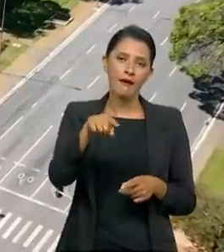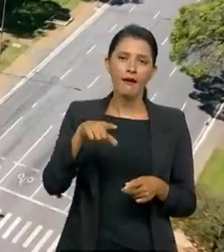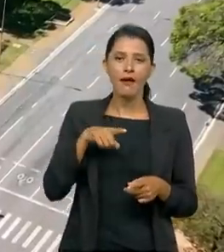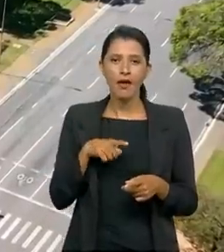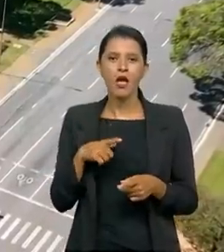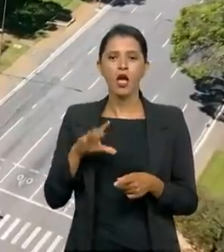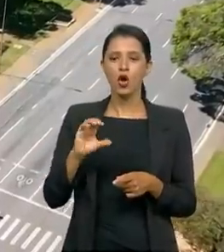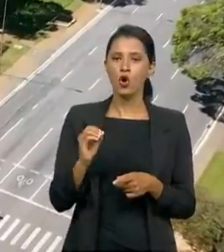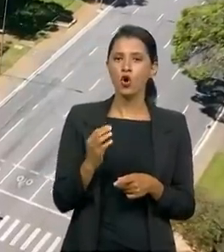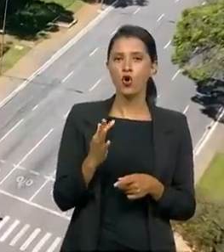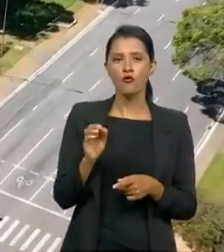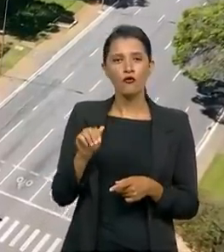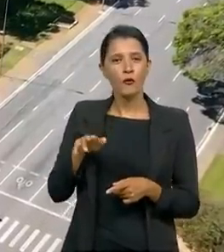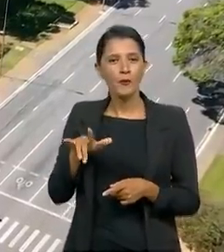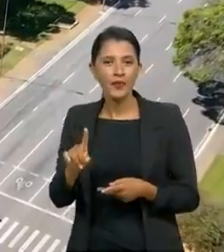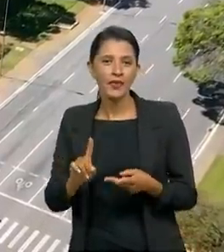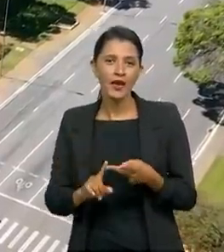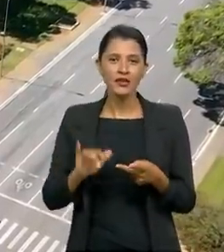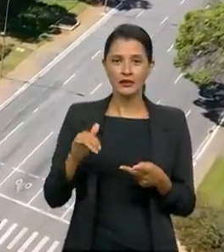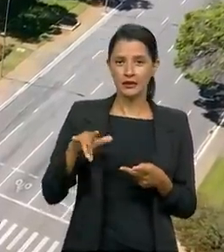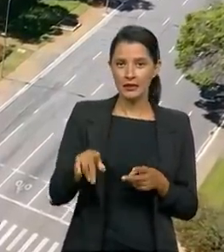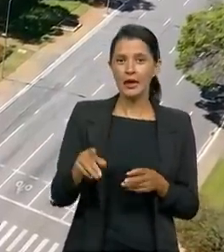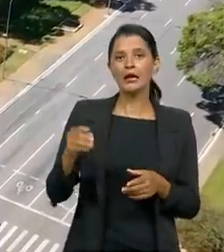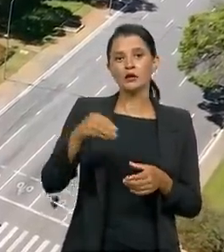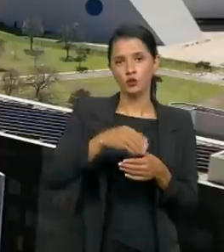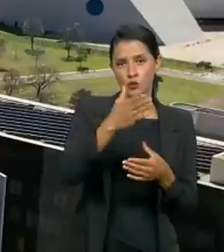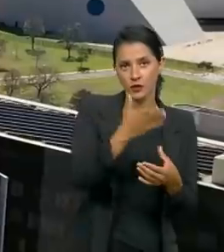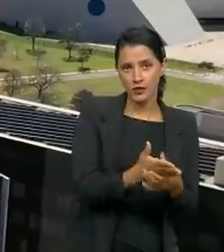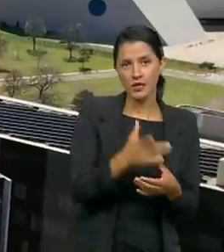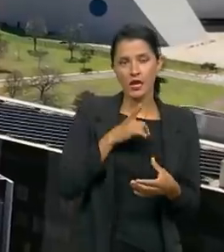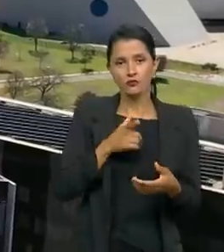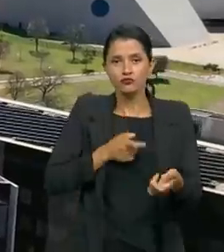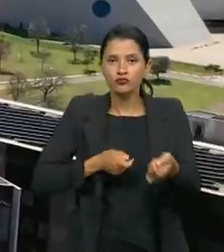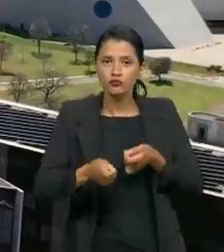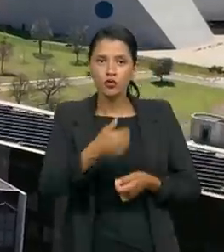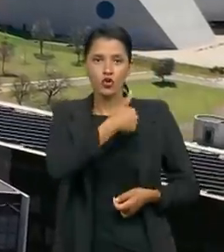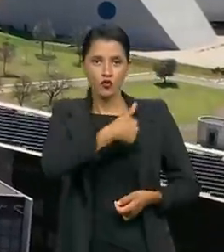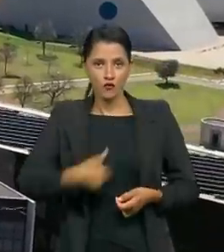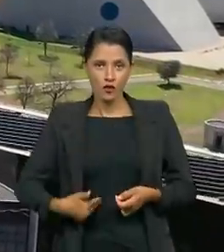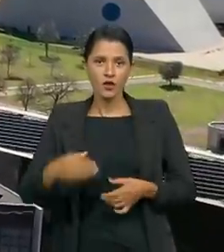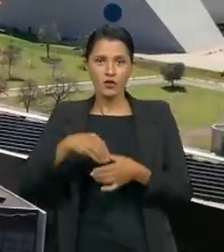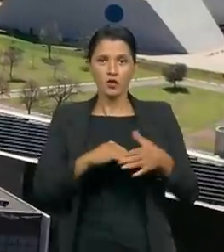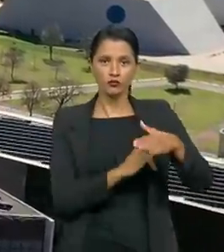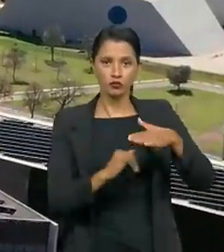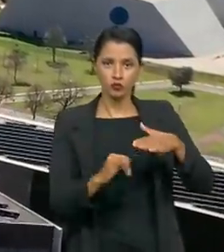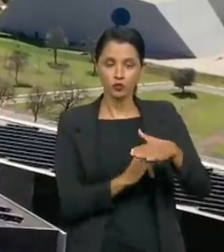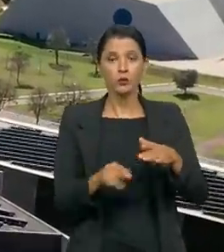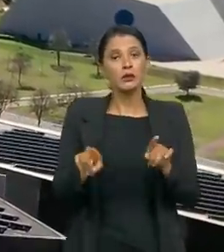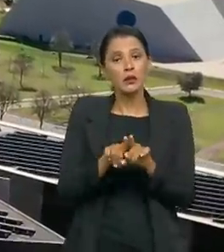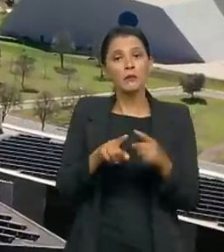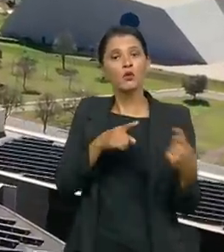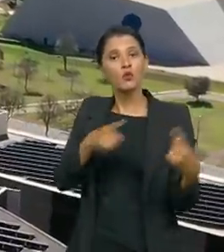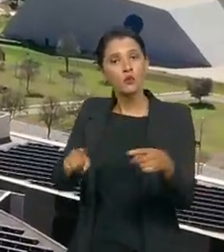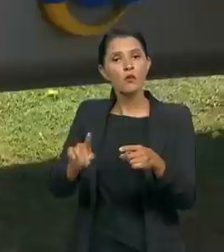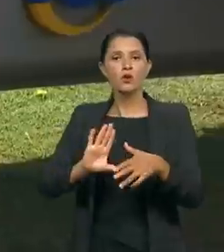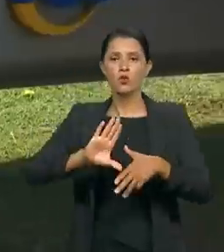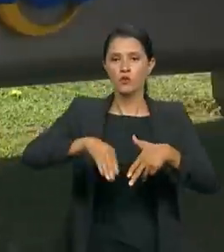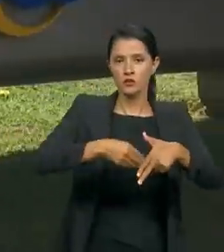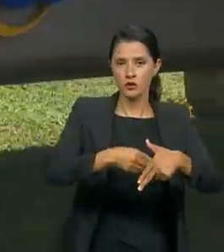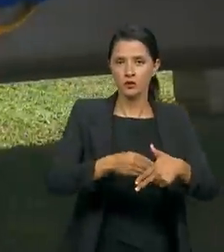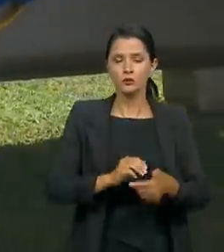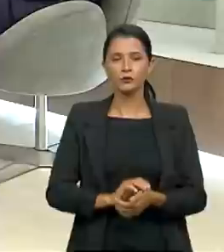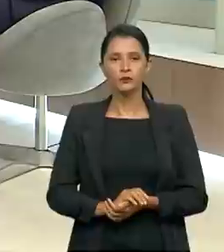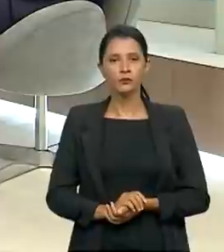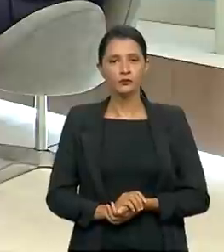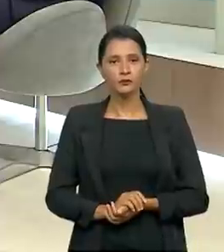conformidade e integridade nos processos, a governança nas instituições e o combate à corrupção.